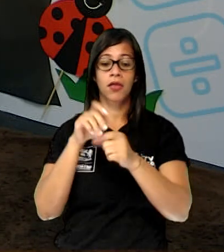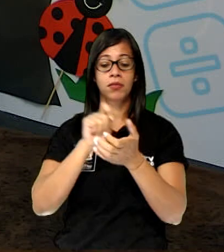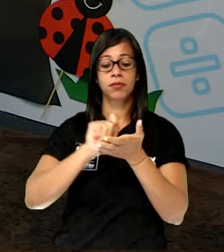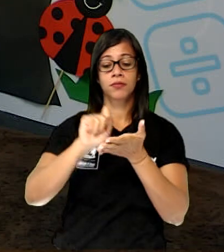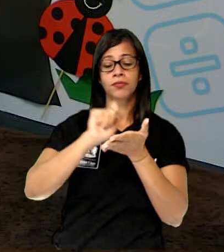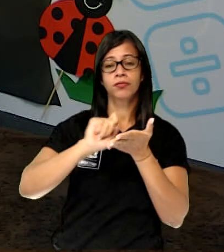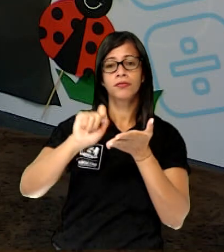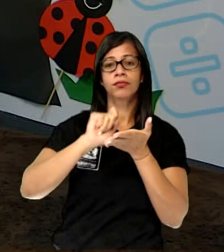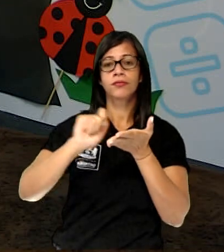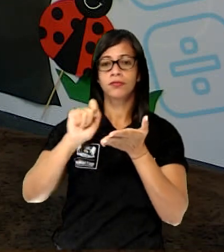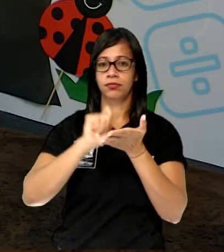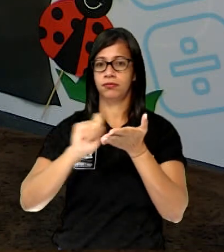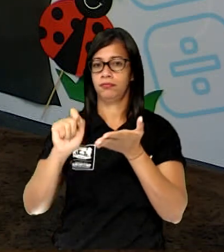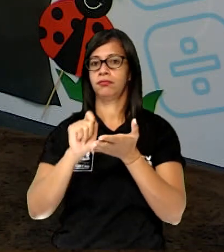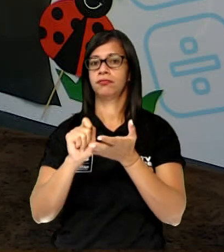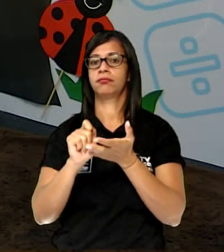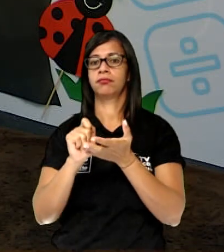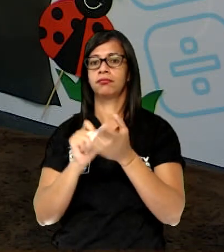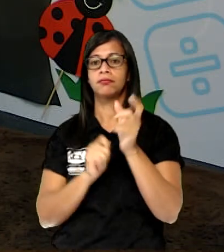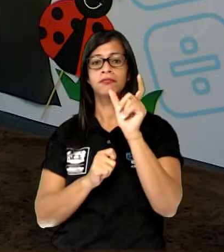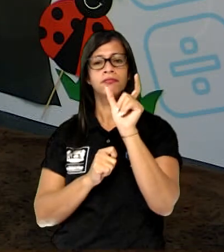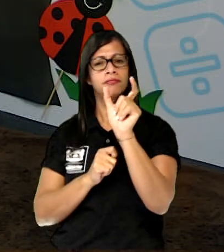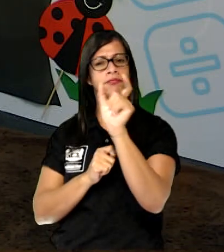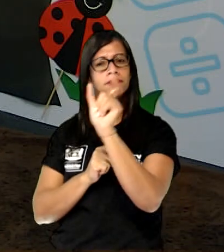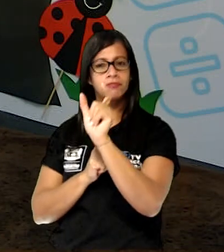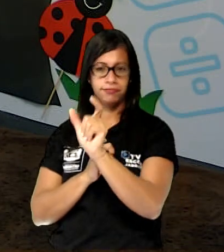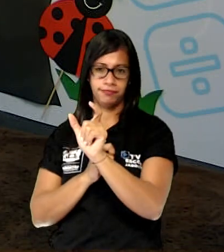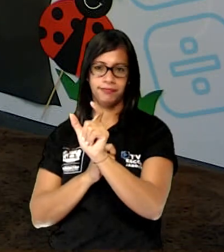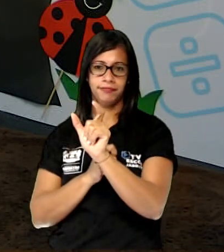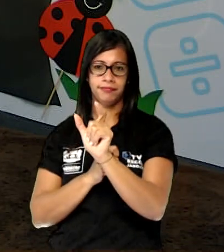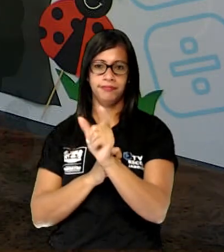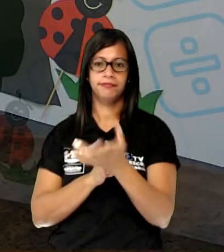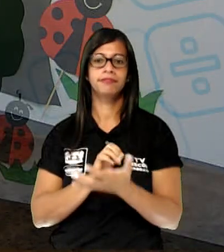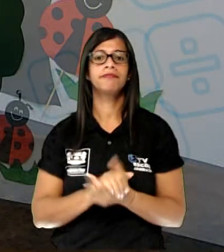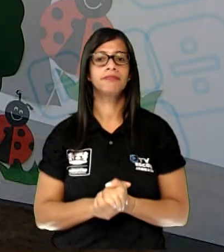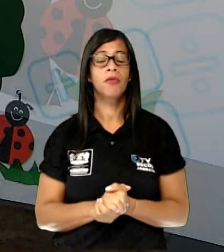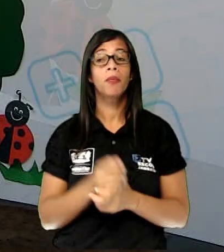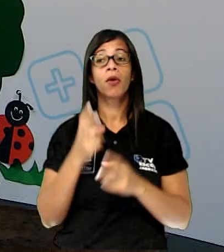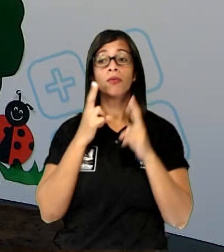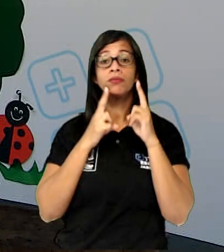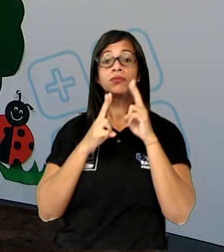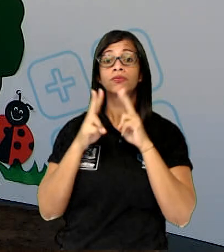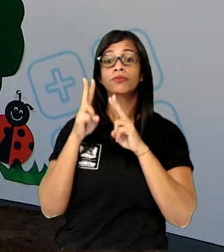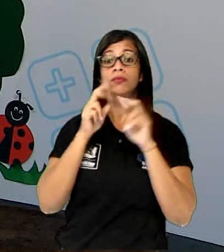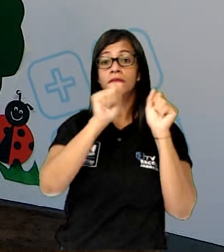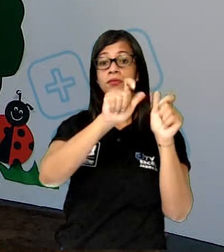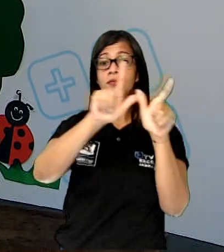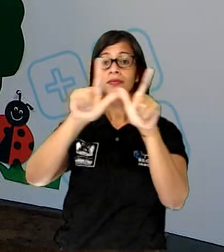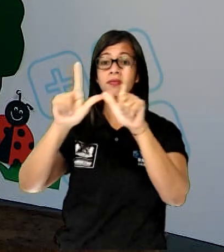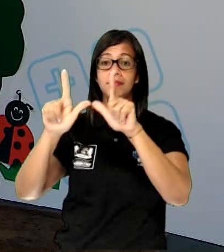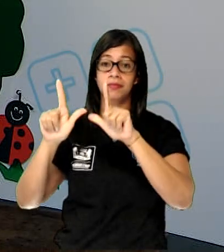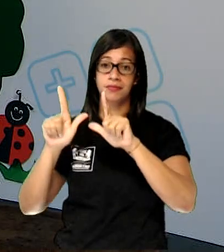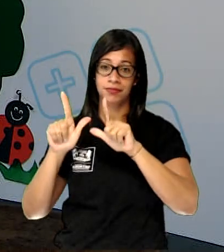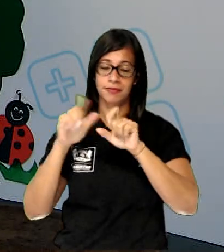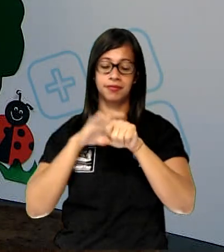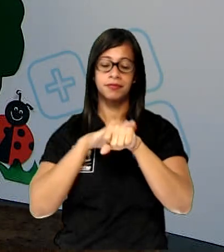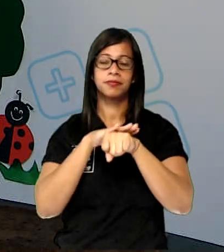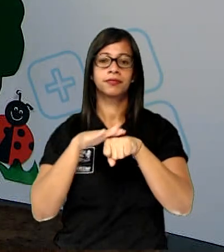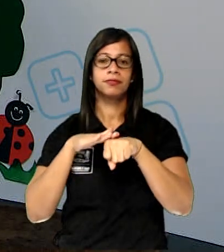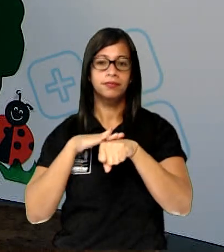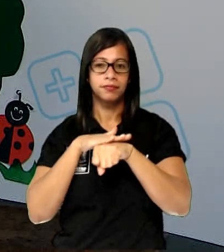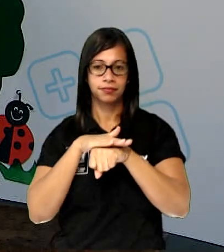cada palavrinha deles. Por isso, vamos lá aqui nos slides para a gente conversar.